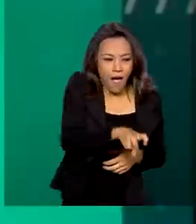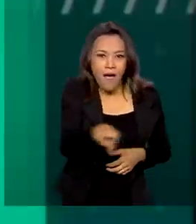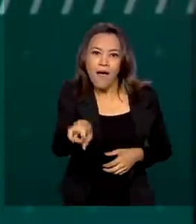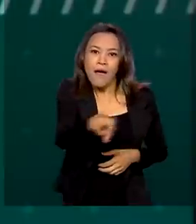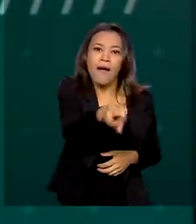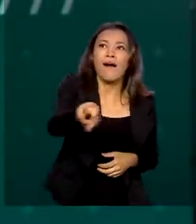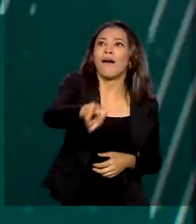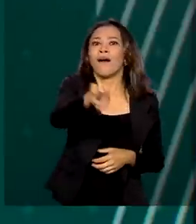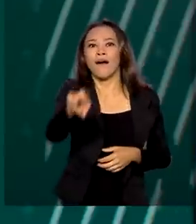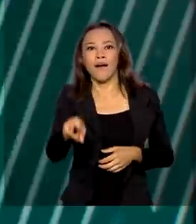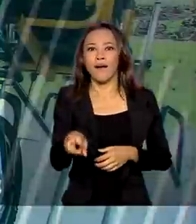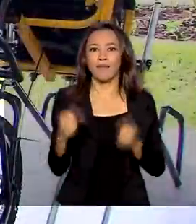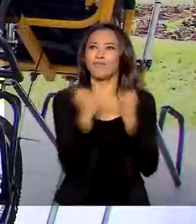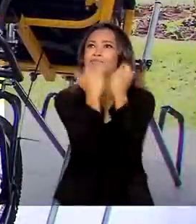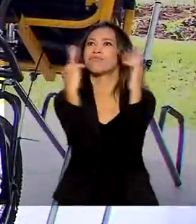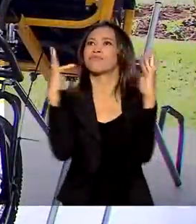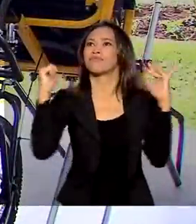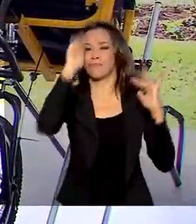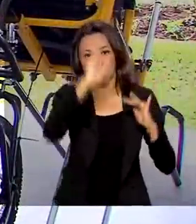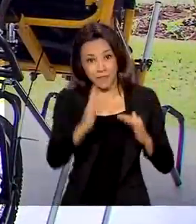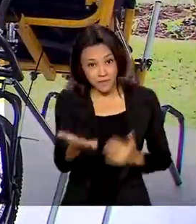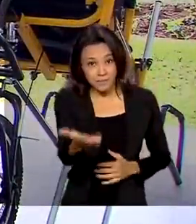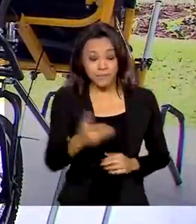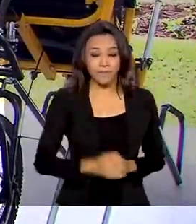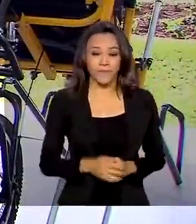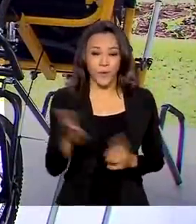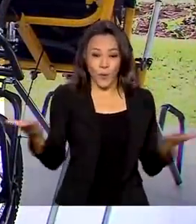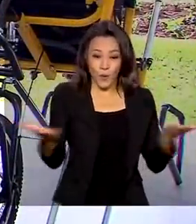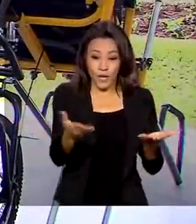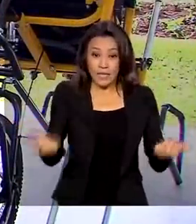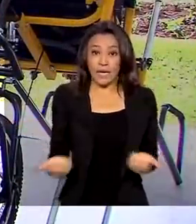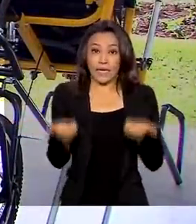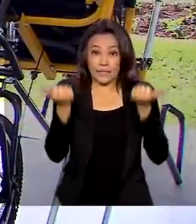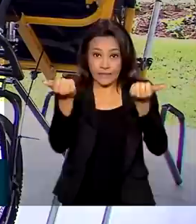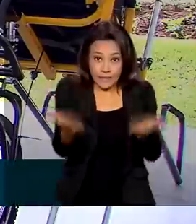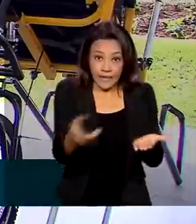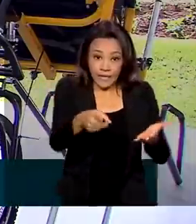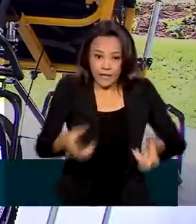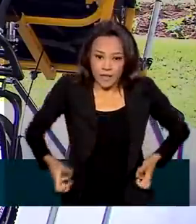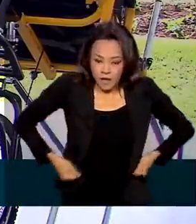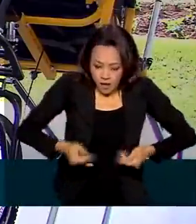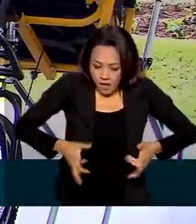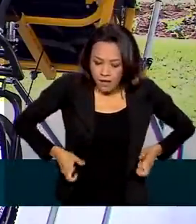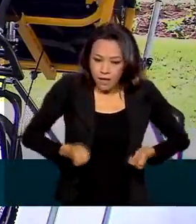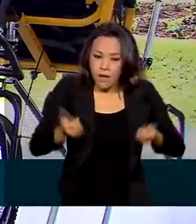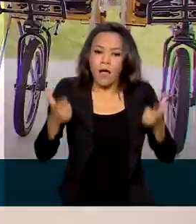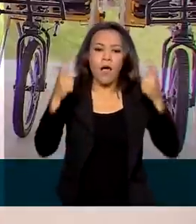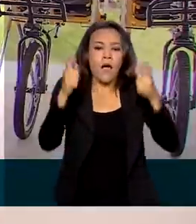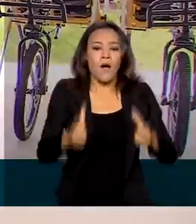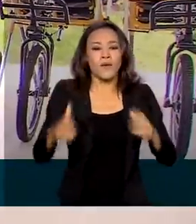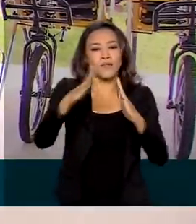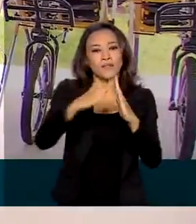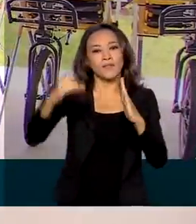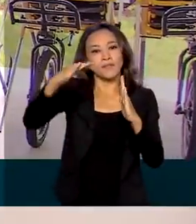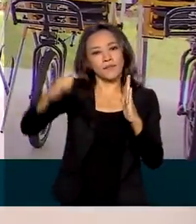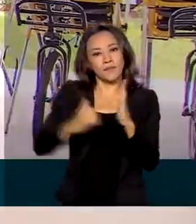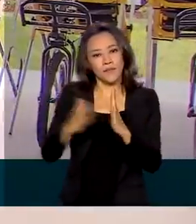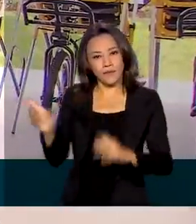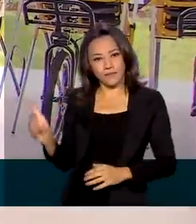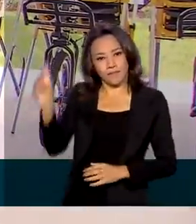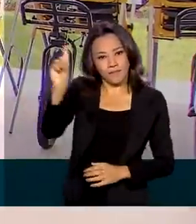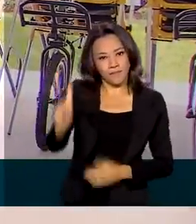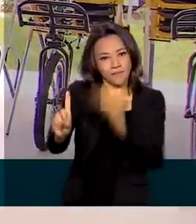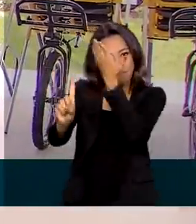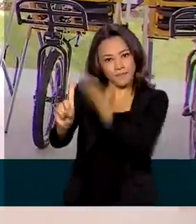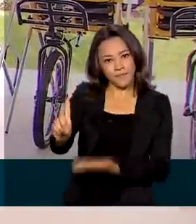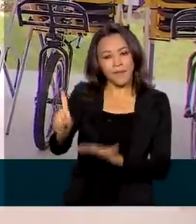nacionais pelo país. A entrega simbólica das cadeiras de rodas foi feita no Palácio da Alvorada, com a presença da primeira